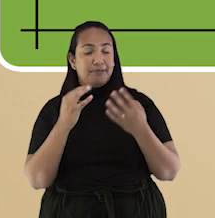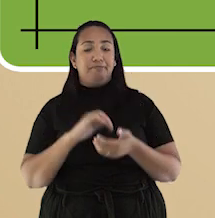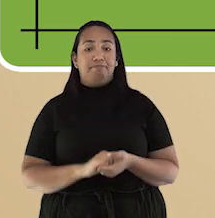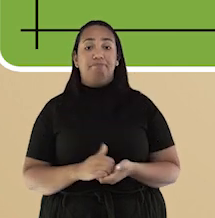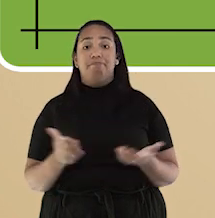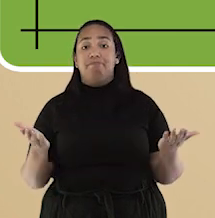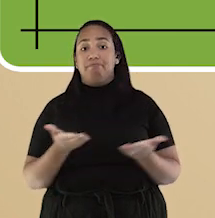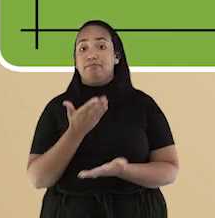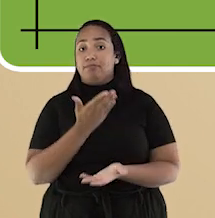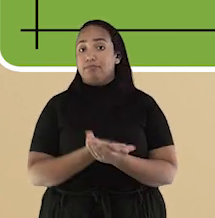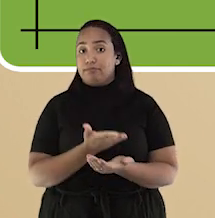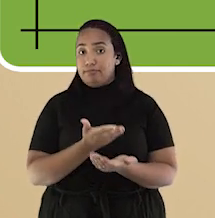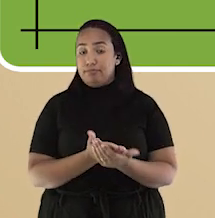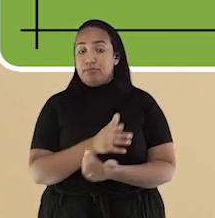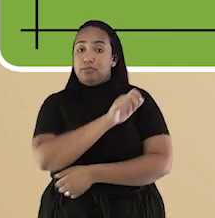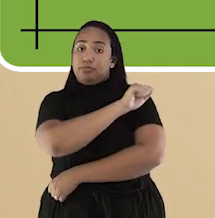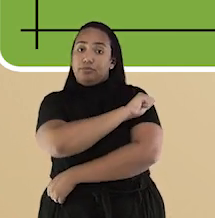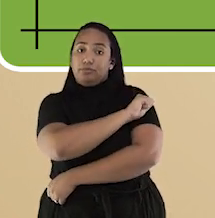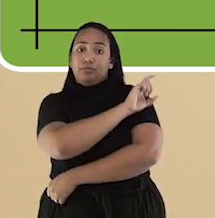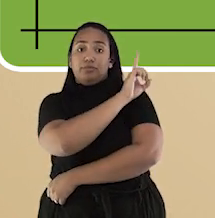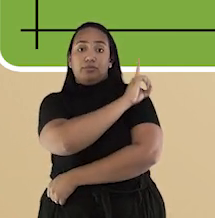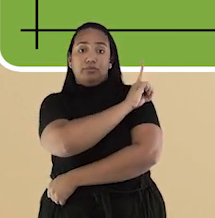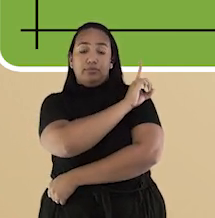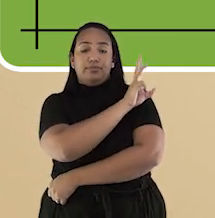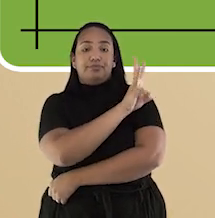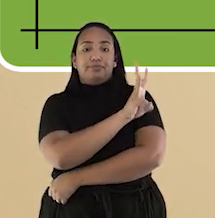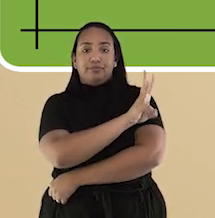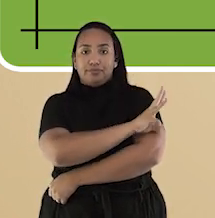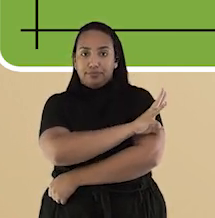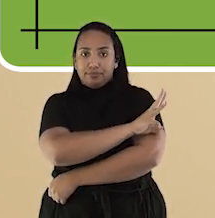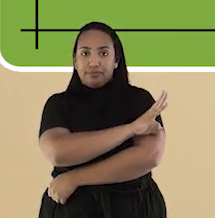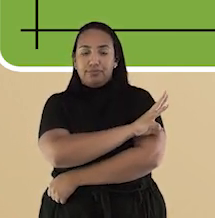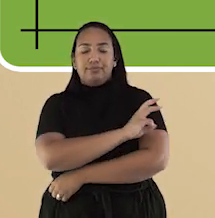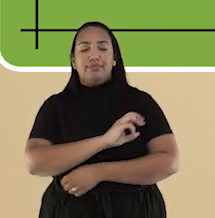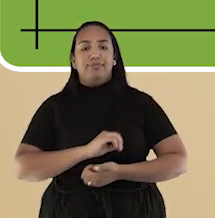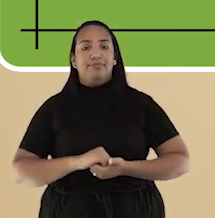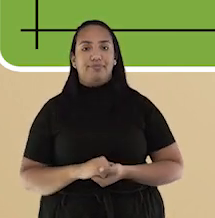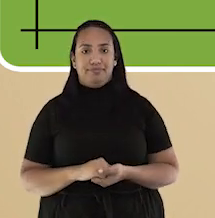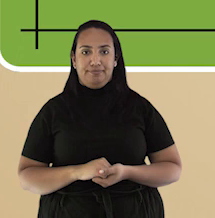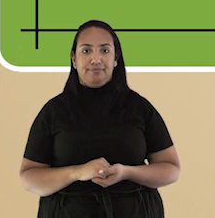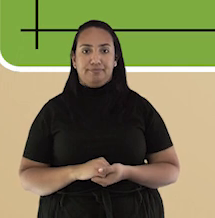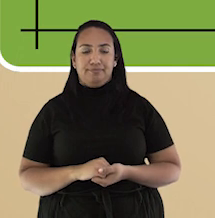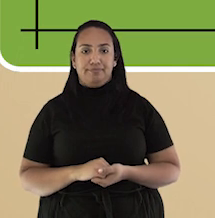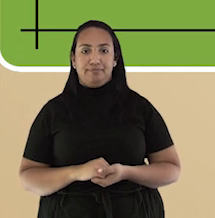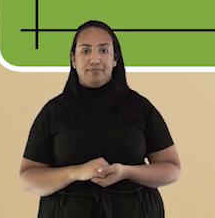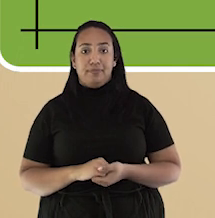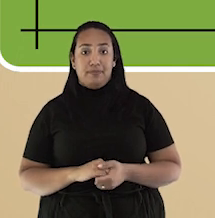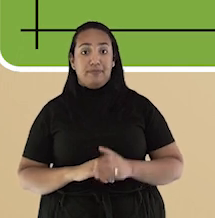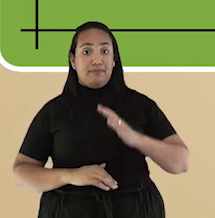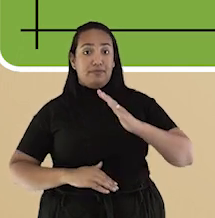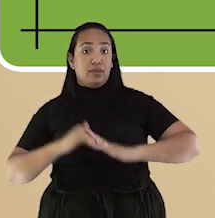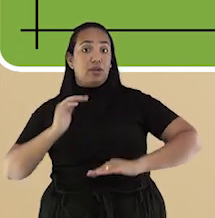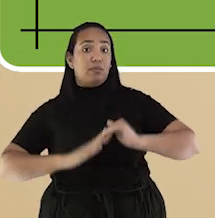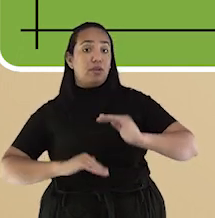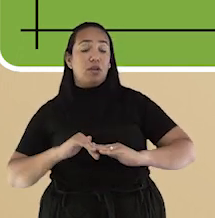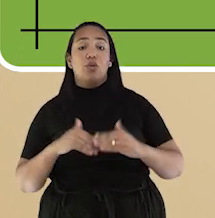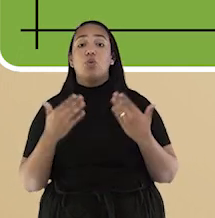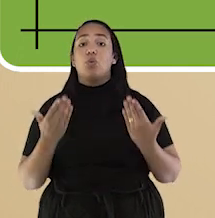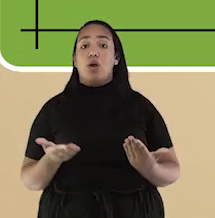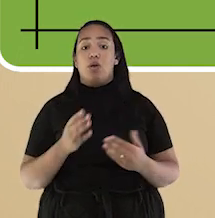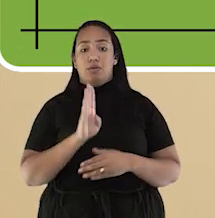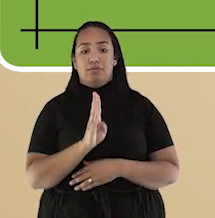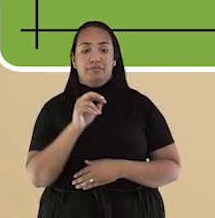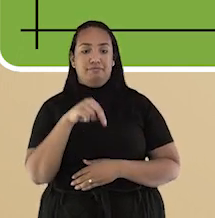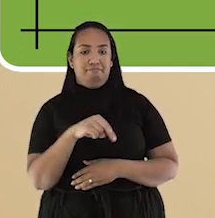Essa aula é destinada aos estudantes do primeiro ao terceiro ano do ensino fundamental e trabalha a seguinte habilidade da